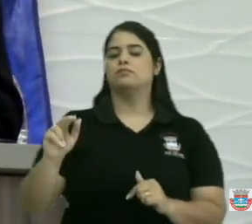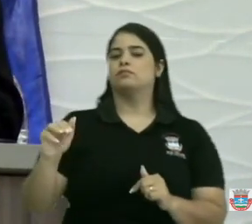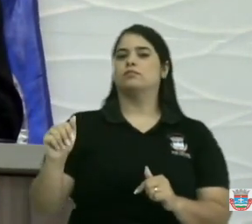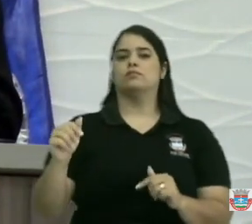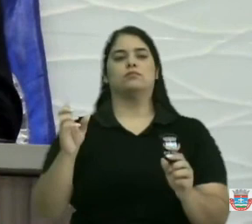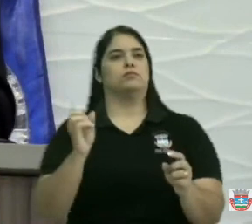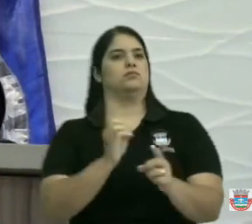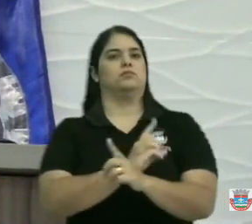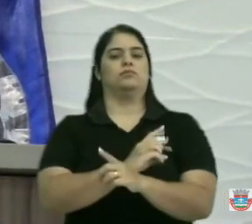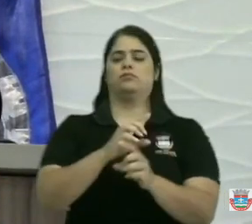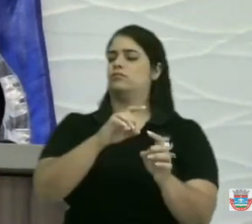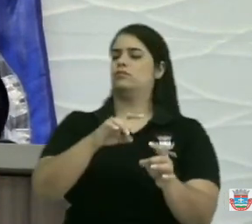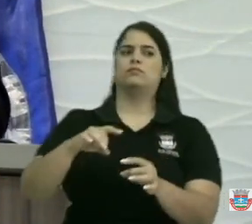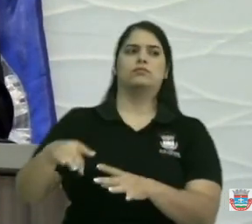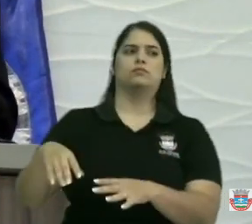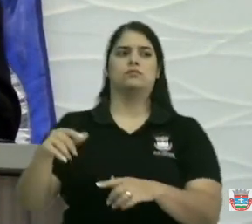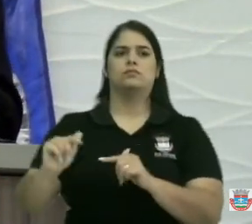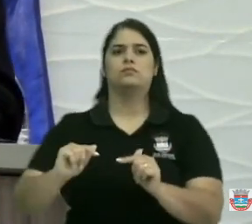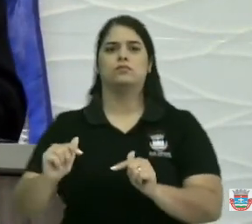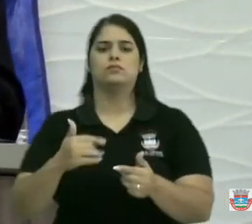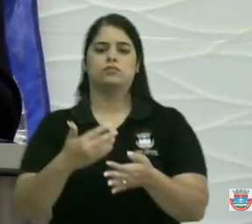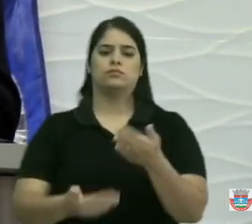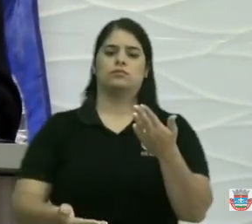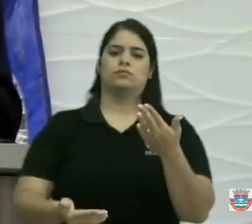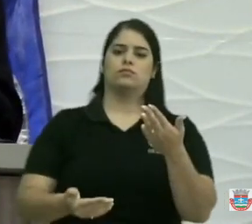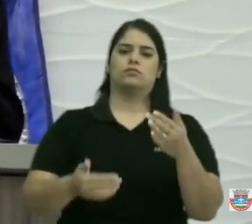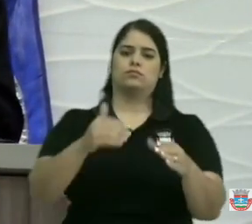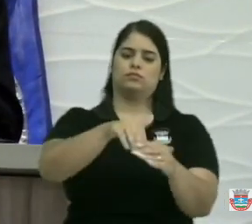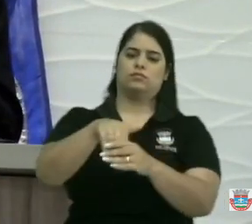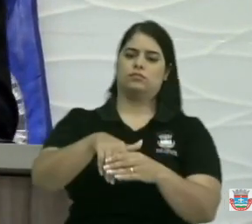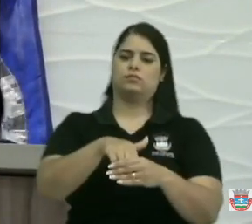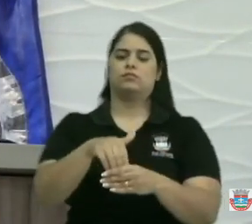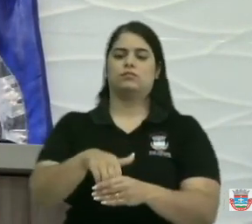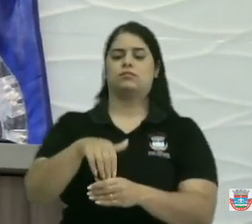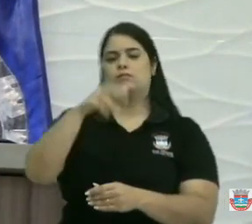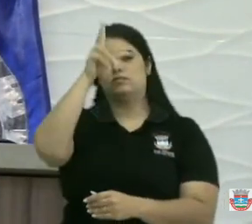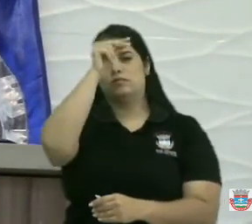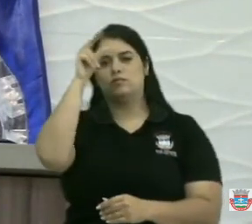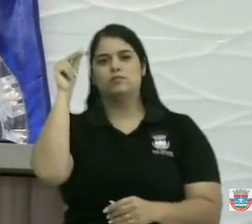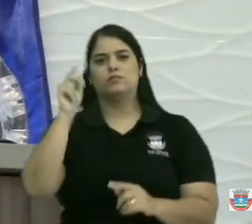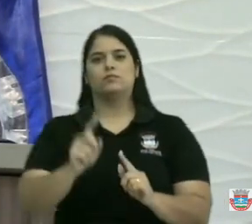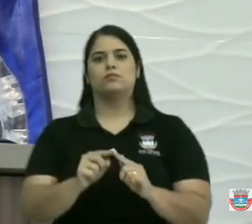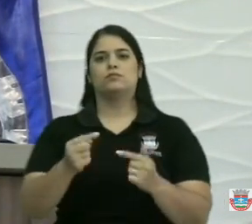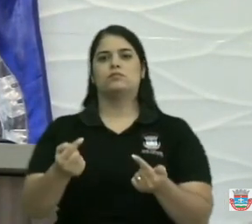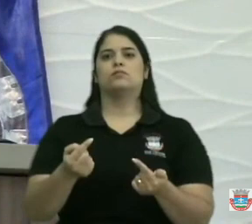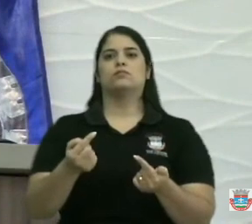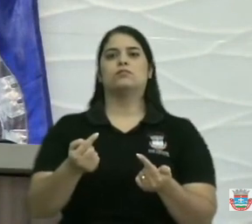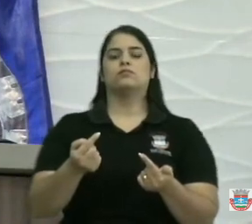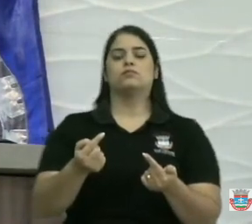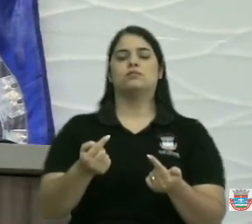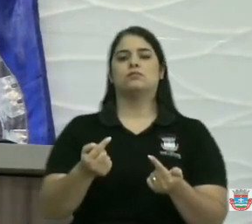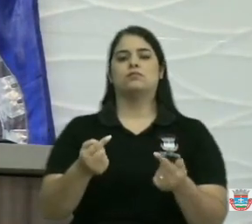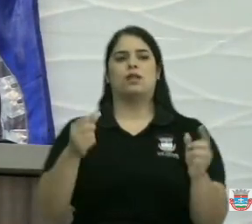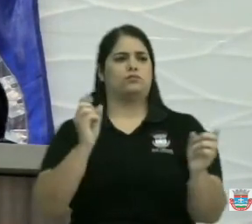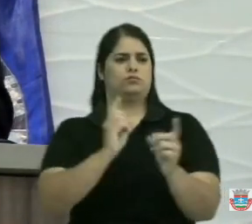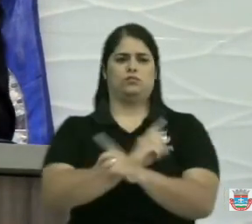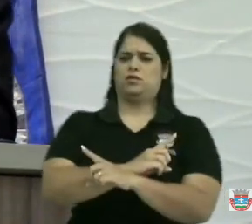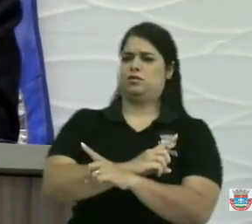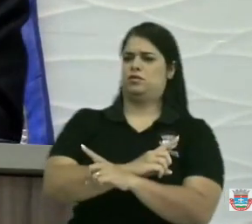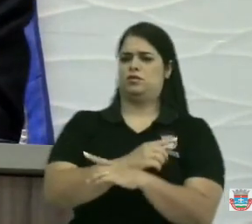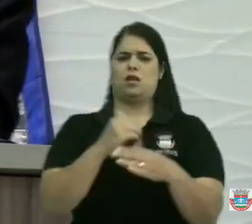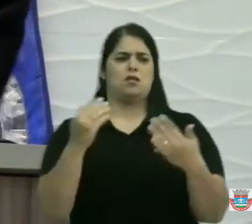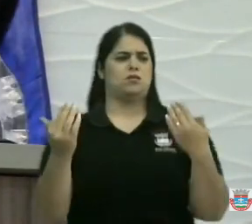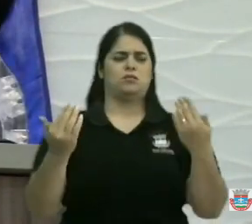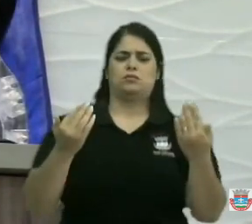trabalhar, mesmo perdendo a eleição pra prefeito. Uma situação que parece que a situação é a oposição do